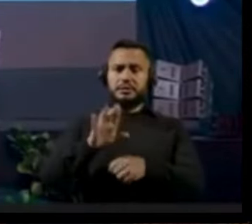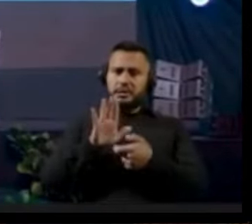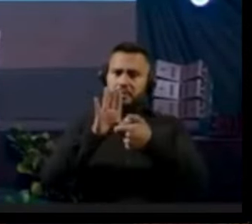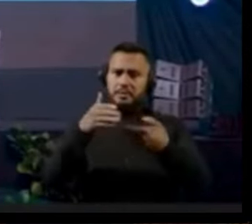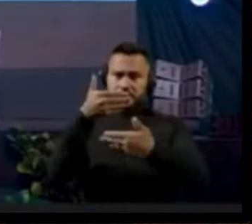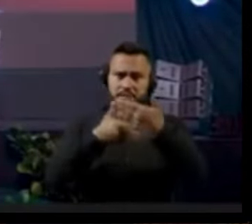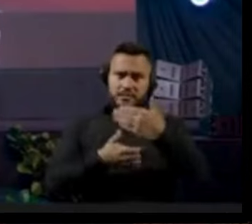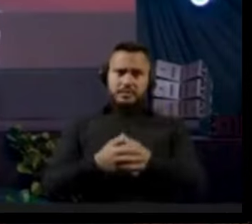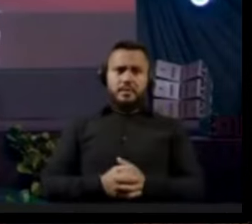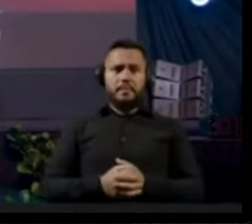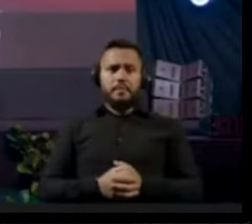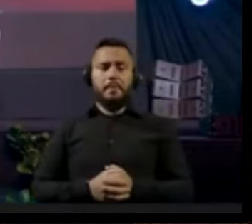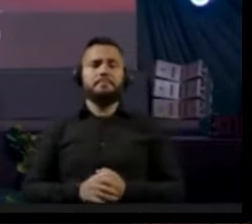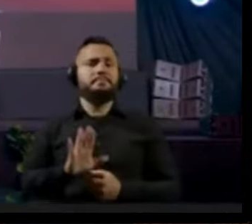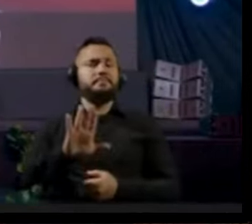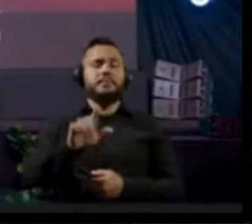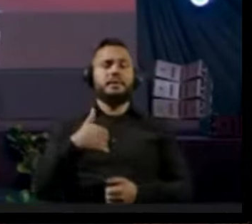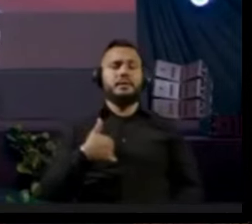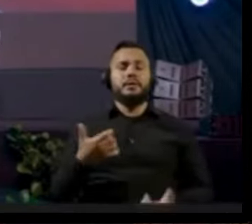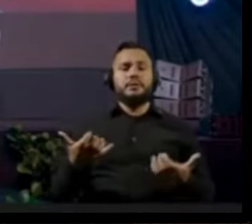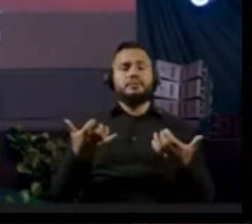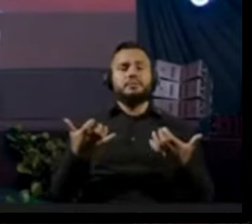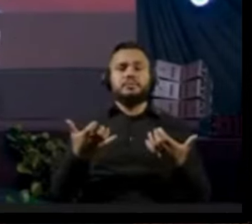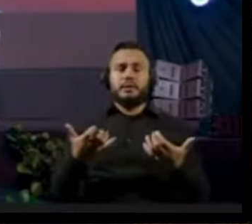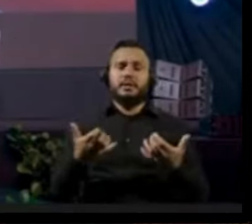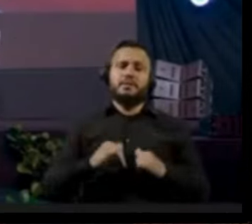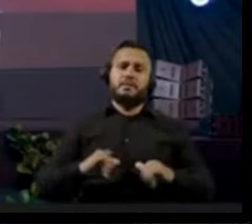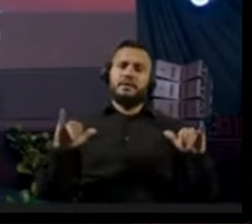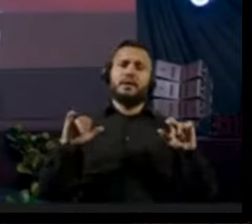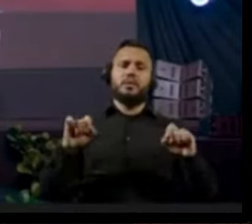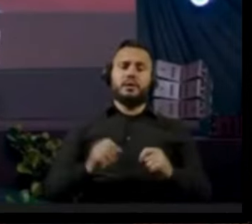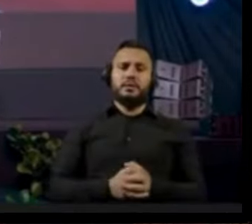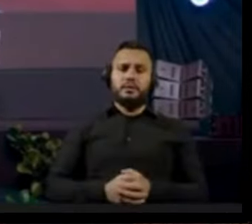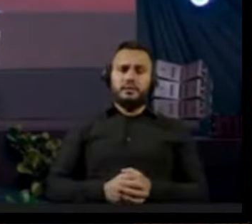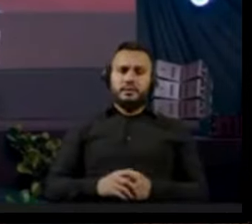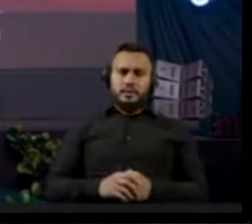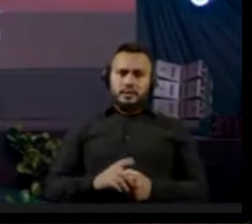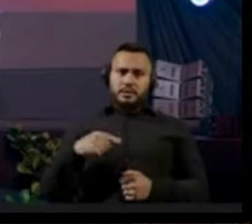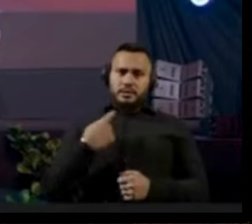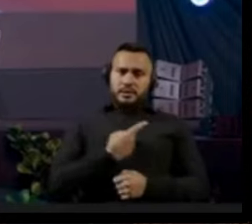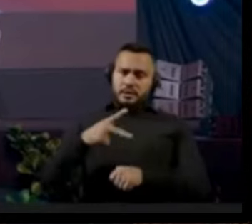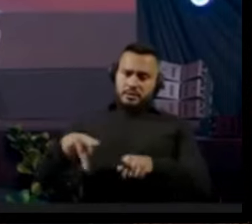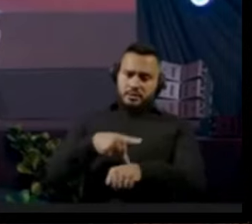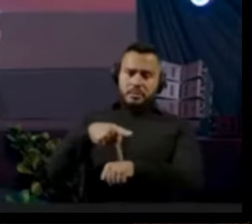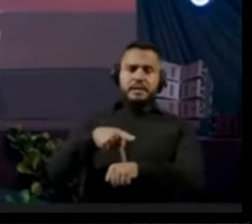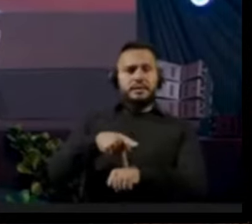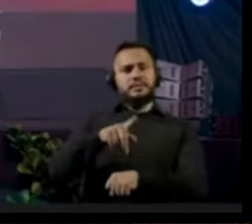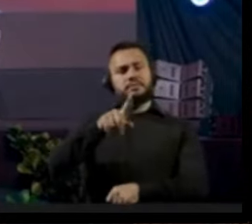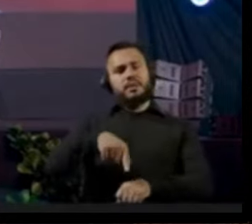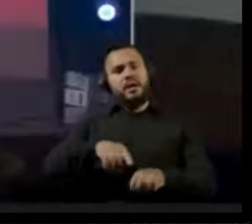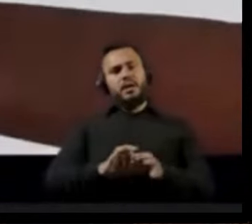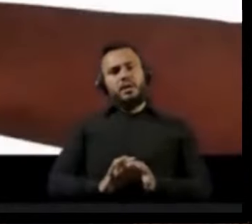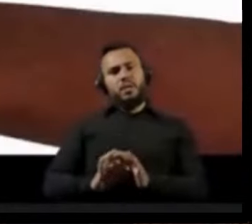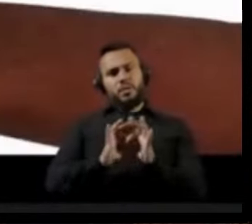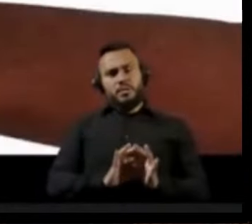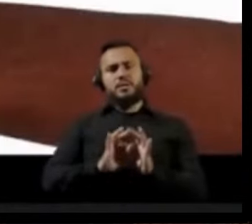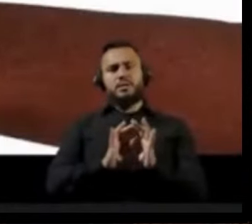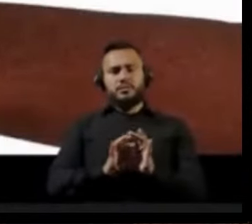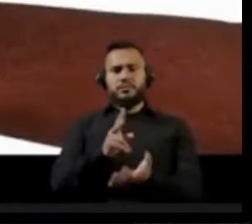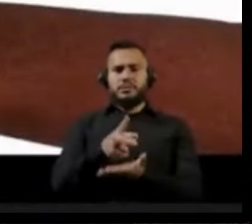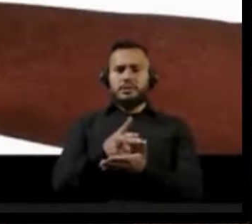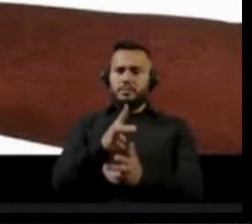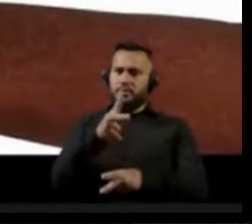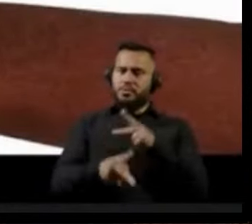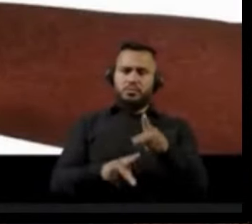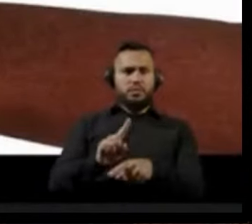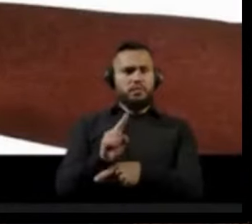mas o que eu quero dizer é o seguinte. O nosso país é um país unido. O nosso país sempre foi um povo